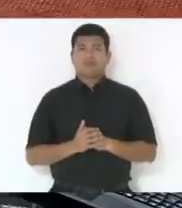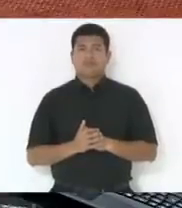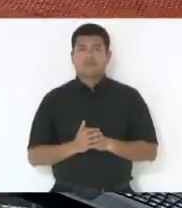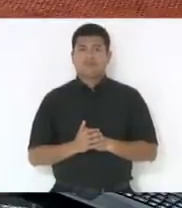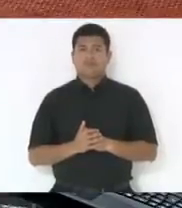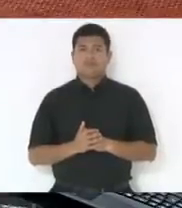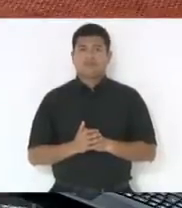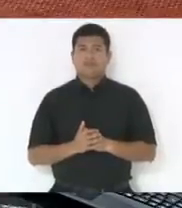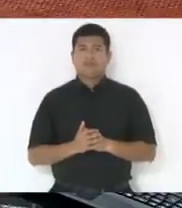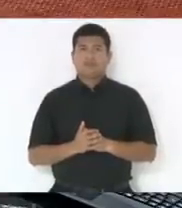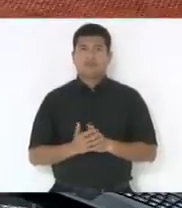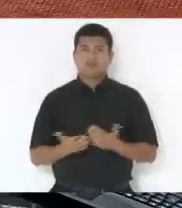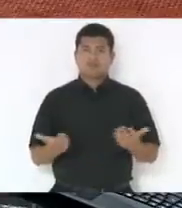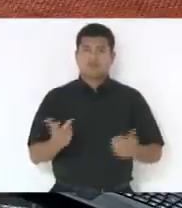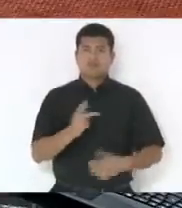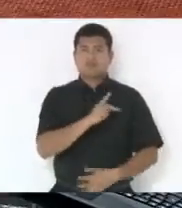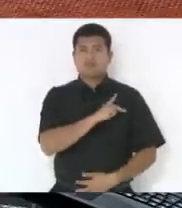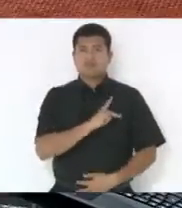Senhor presidente,